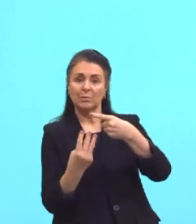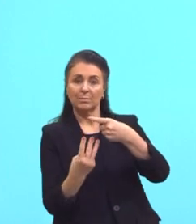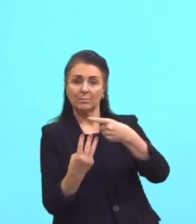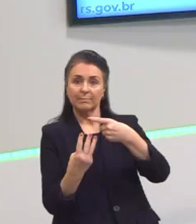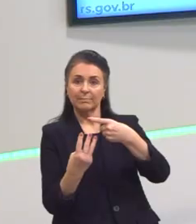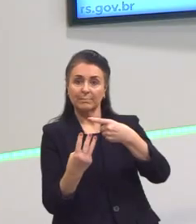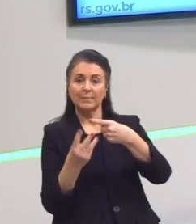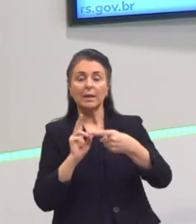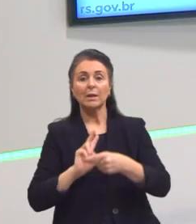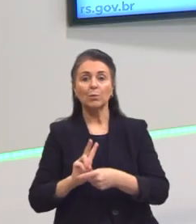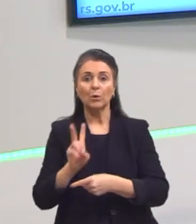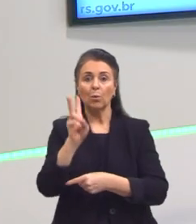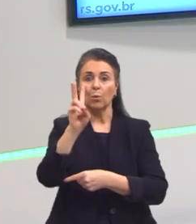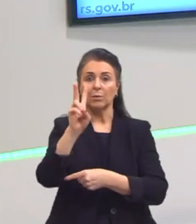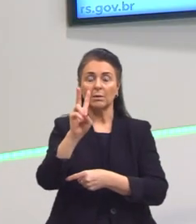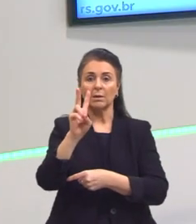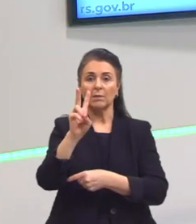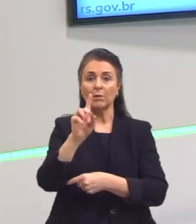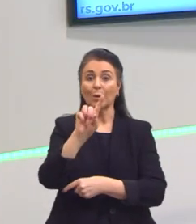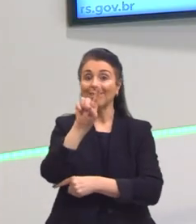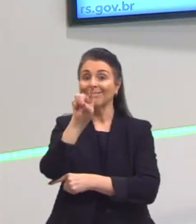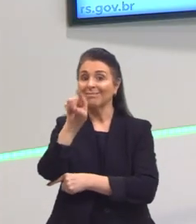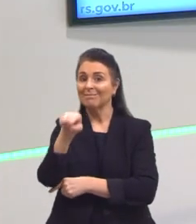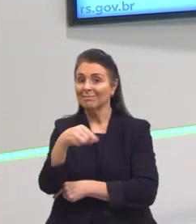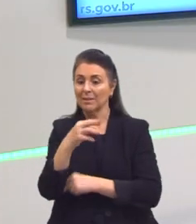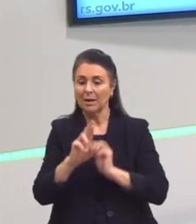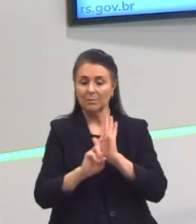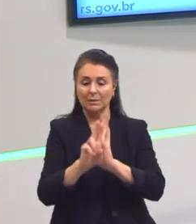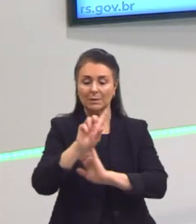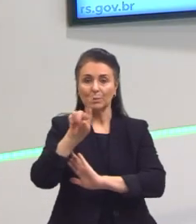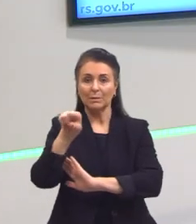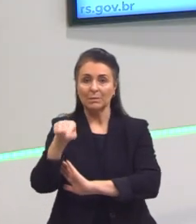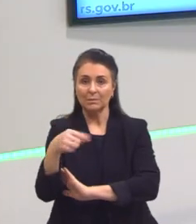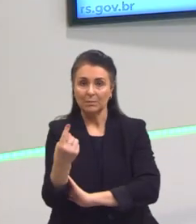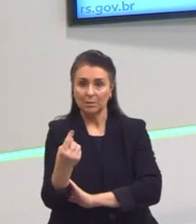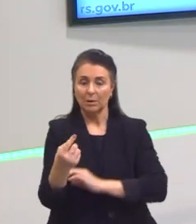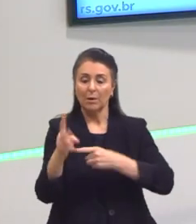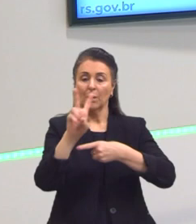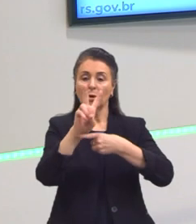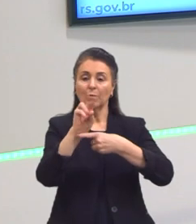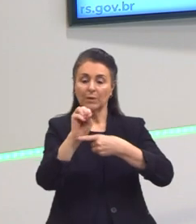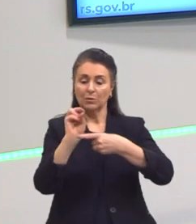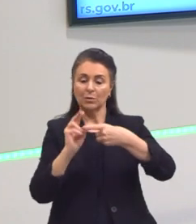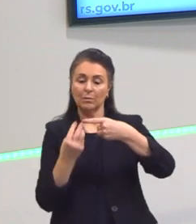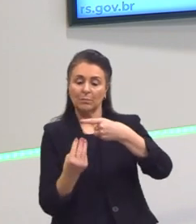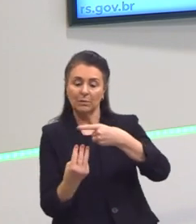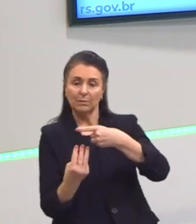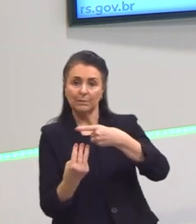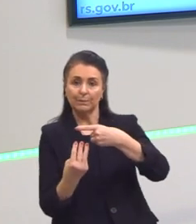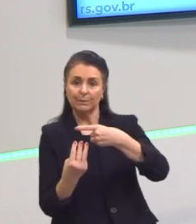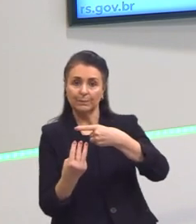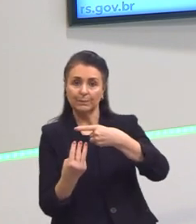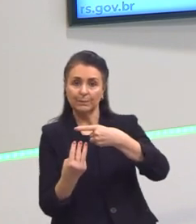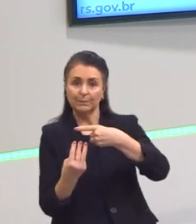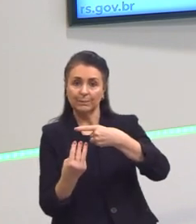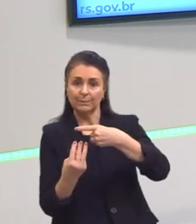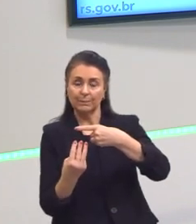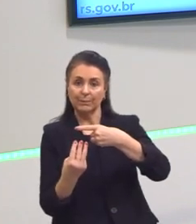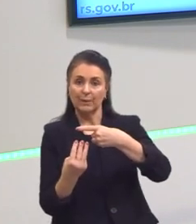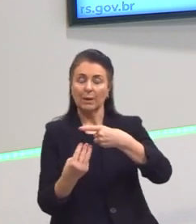valor decimal, uma representação decimal de 20 sobre 3, tá? Para nos ajudar.